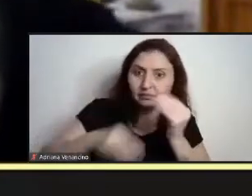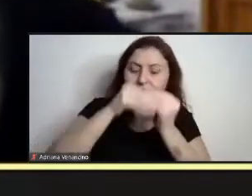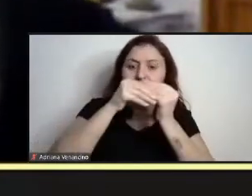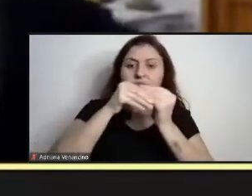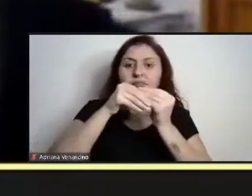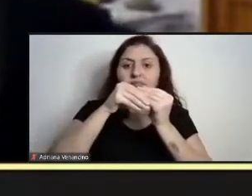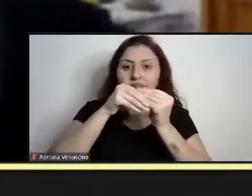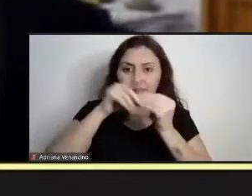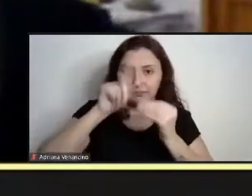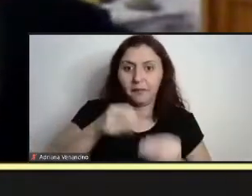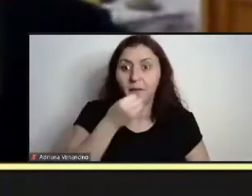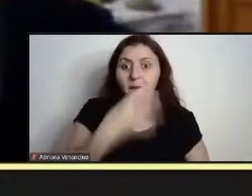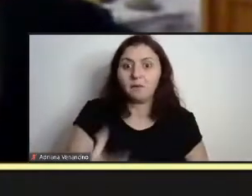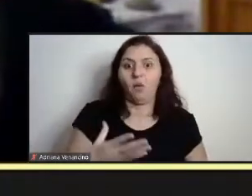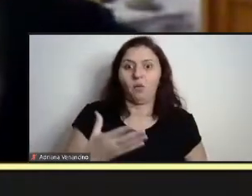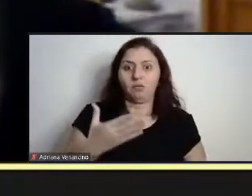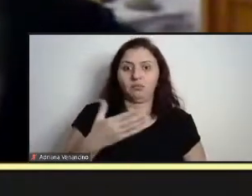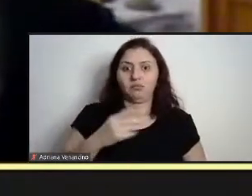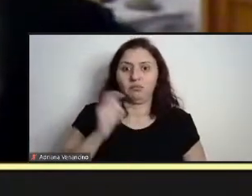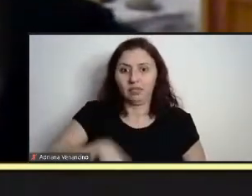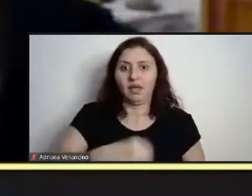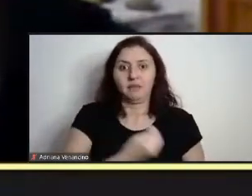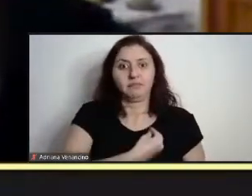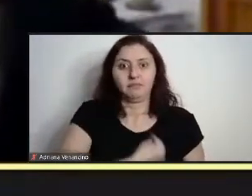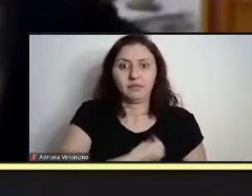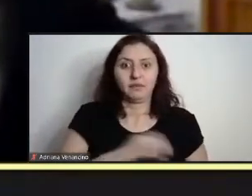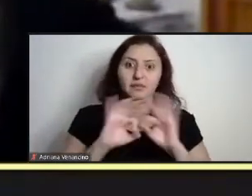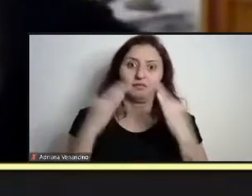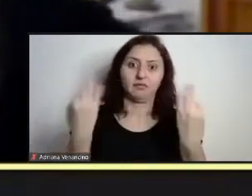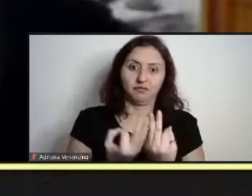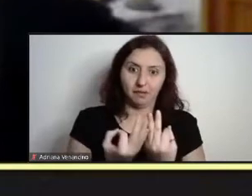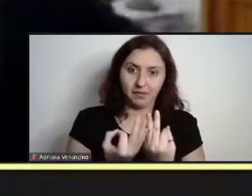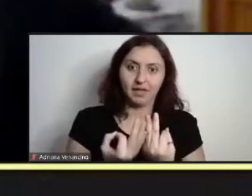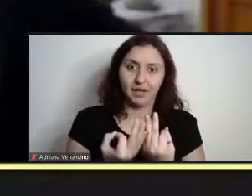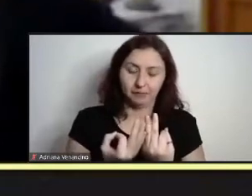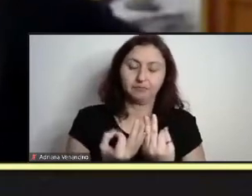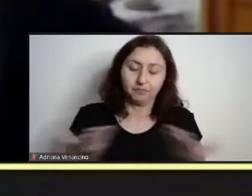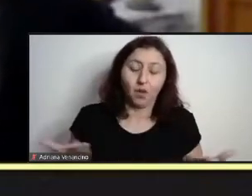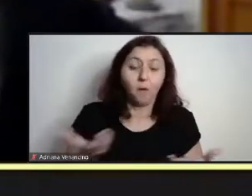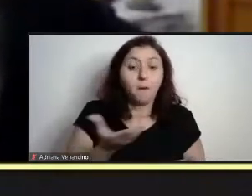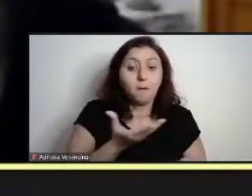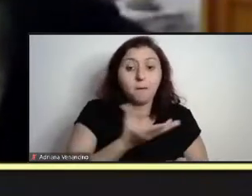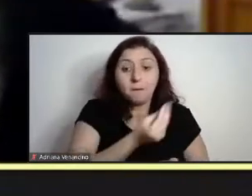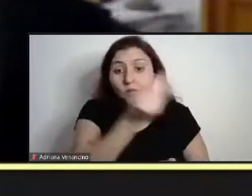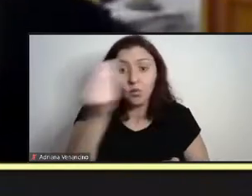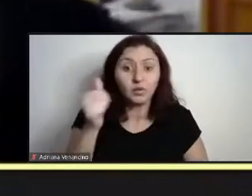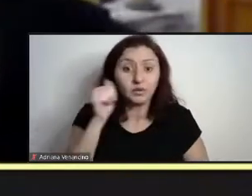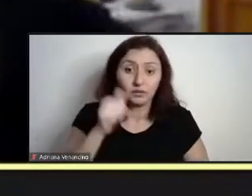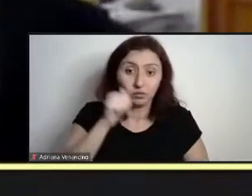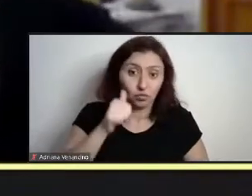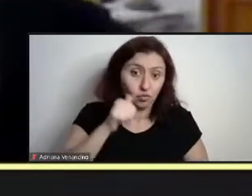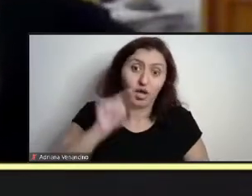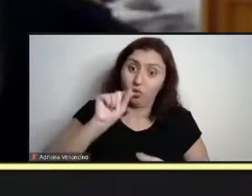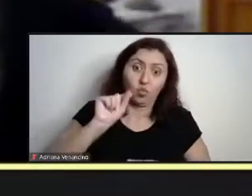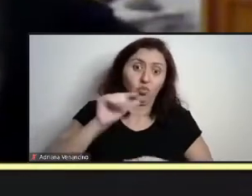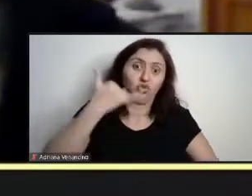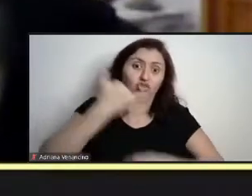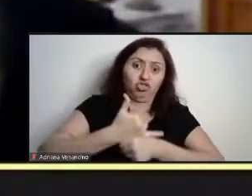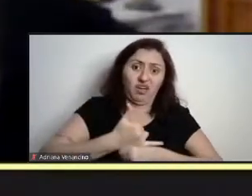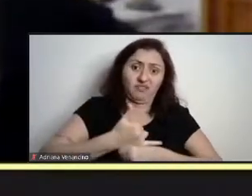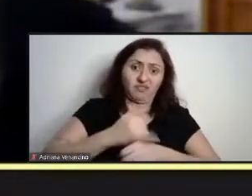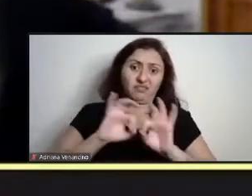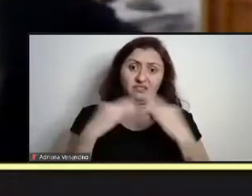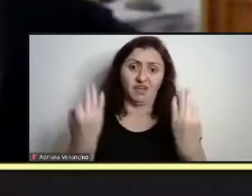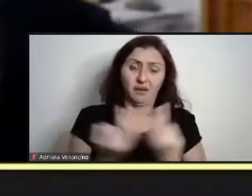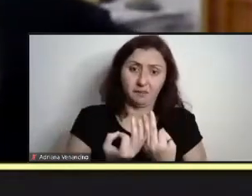vou dizer, um rendimento suficiente para poder sustentar a família. Várias delas, inclusive, são chefes de família e,